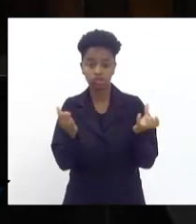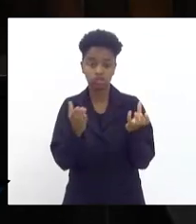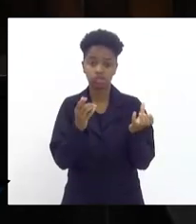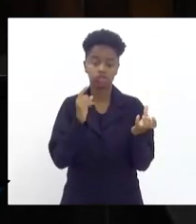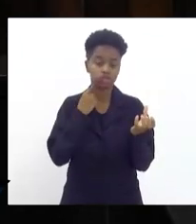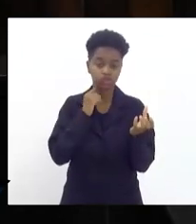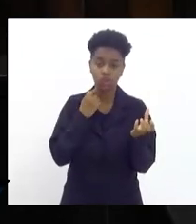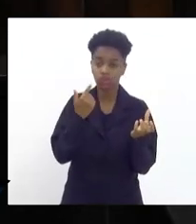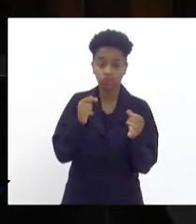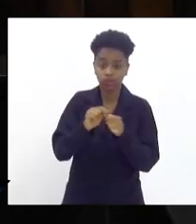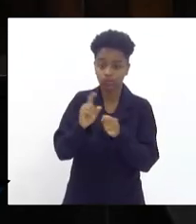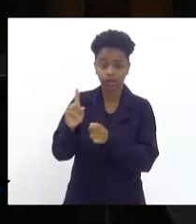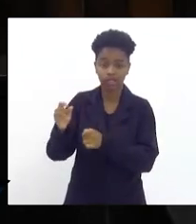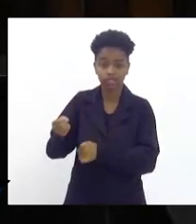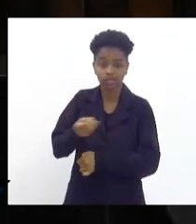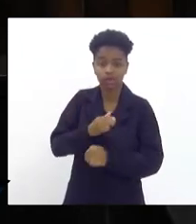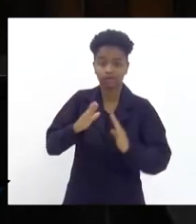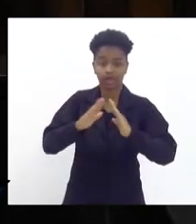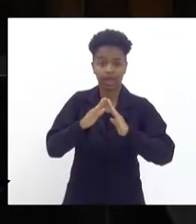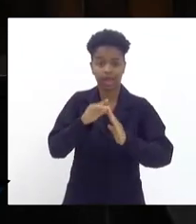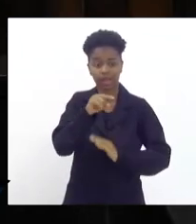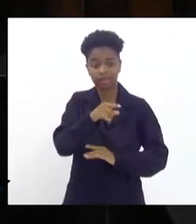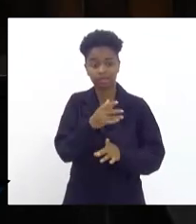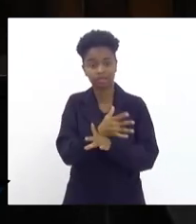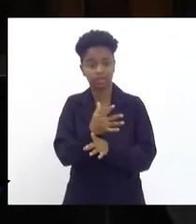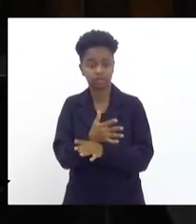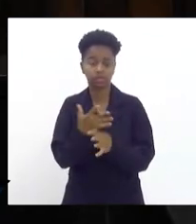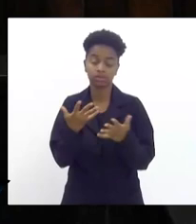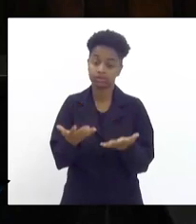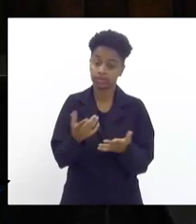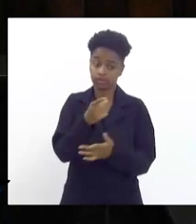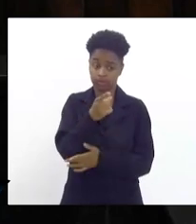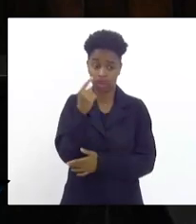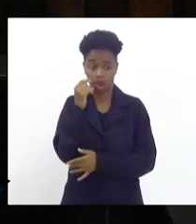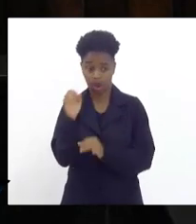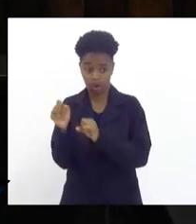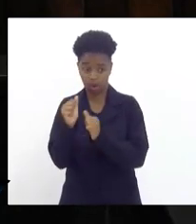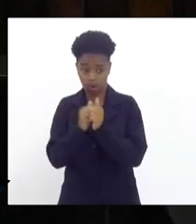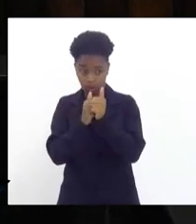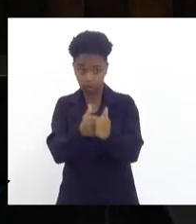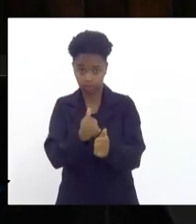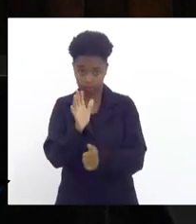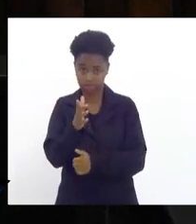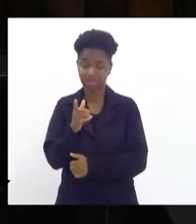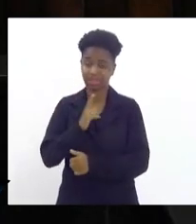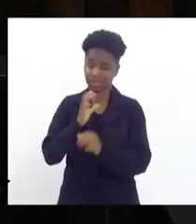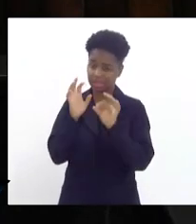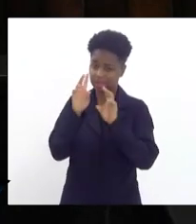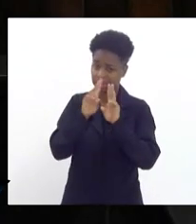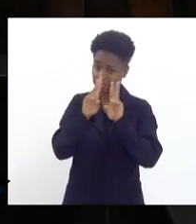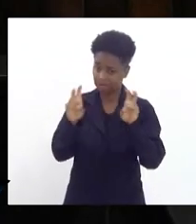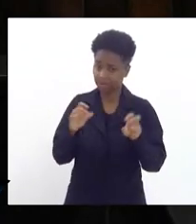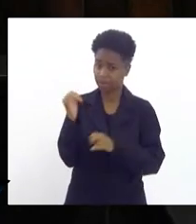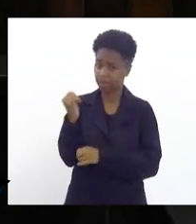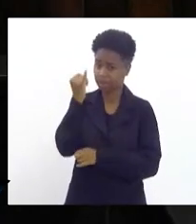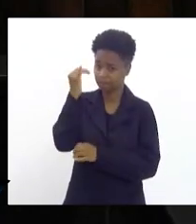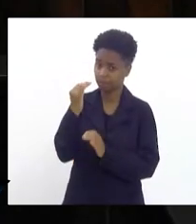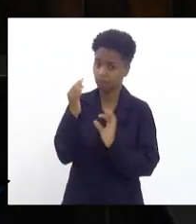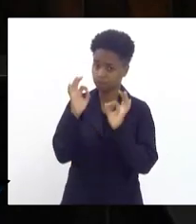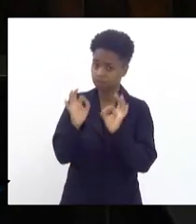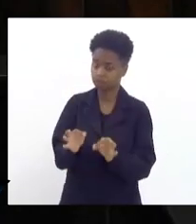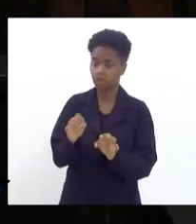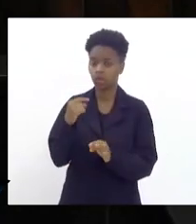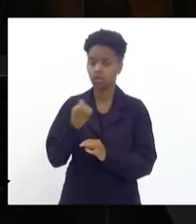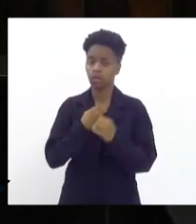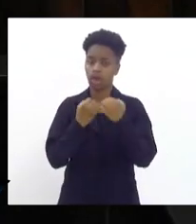esgoto nas novas casas do município de Pinheiral esse Lucinha você acompanhou foi assim um assunto de grande importância na nossa